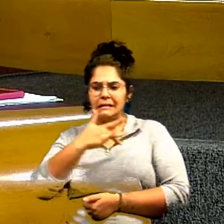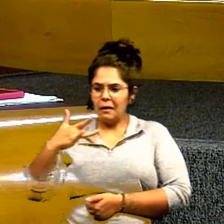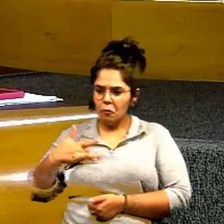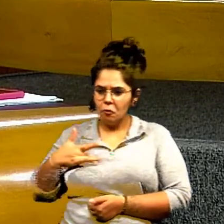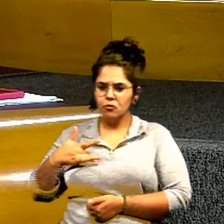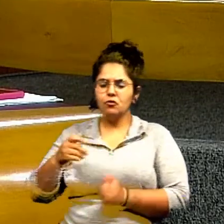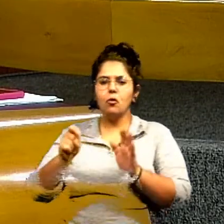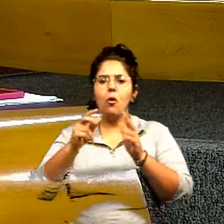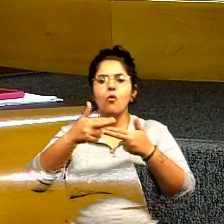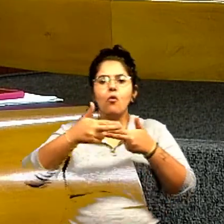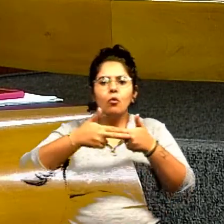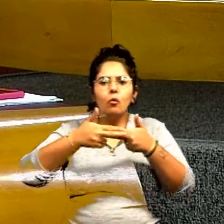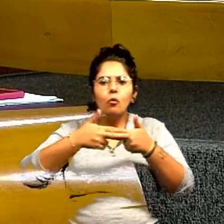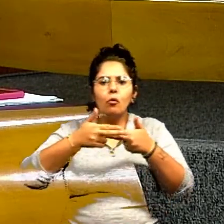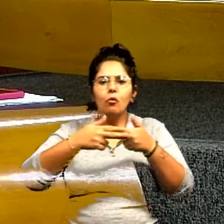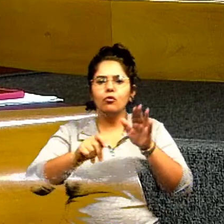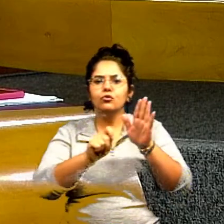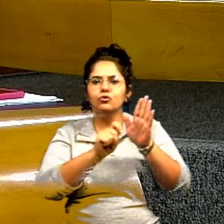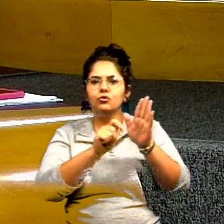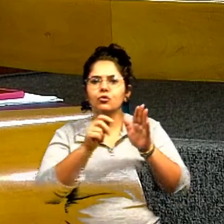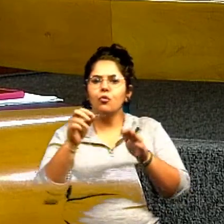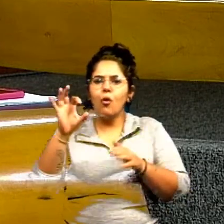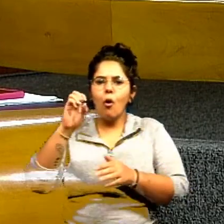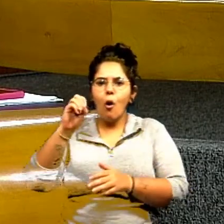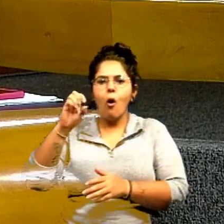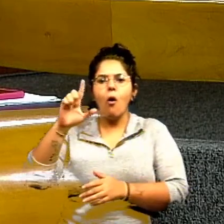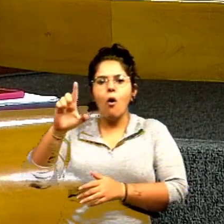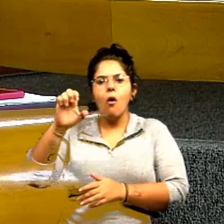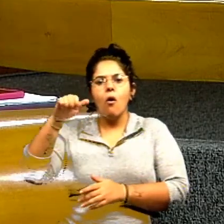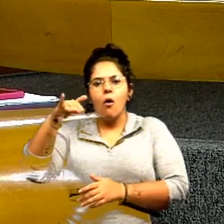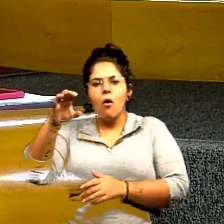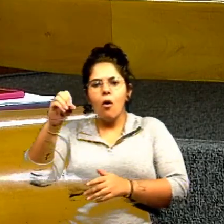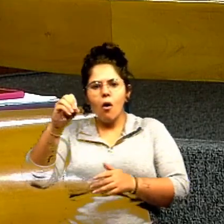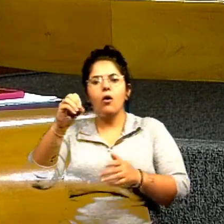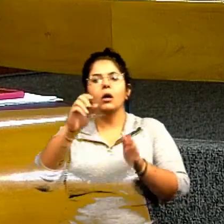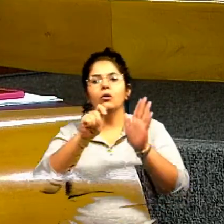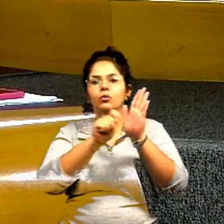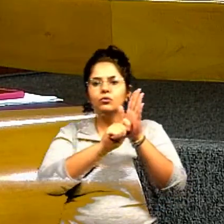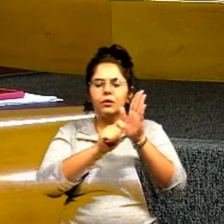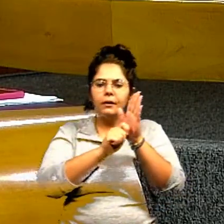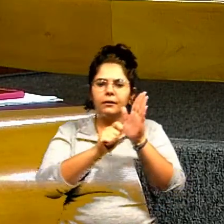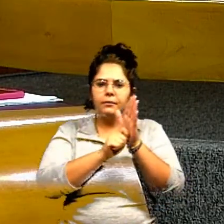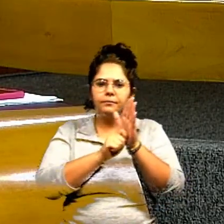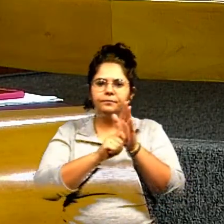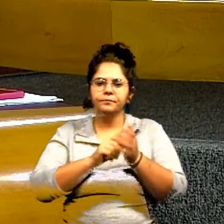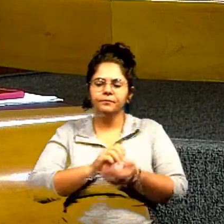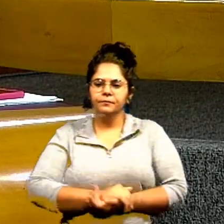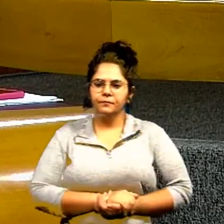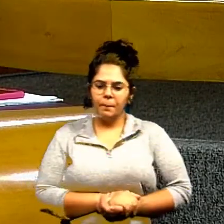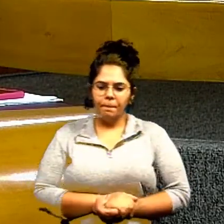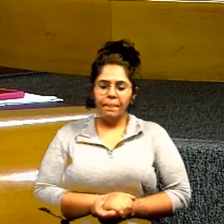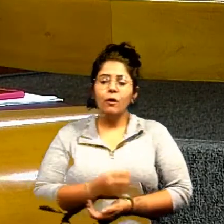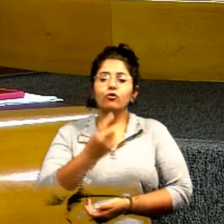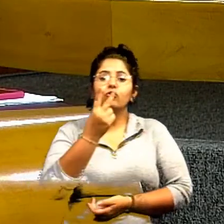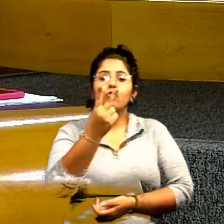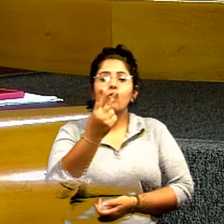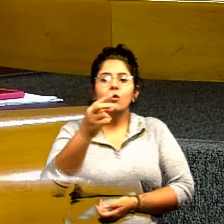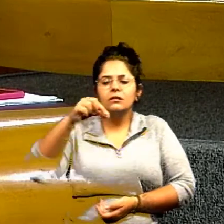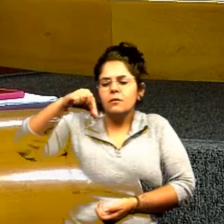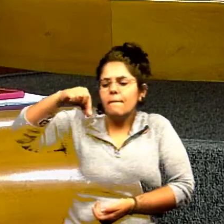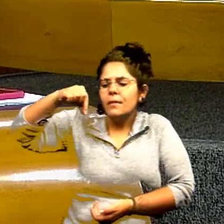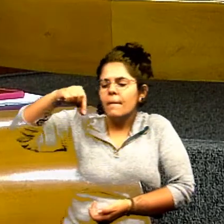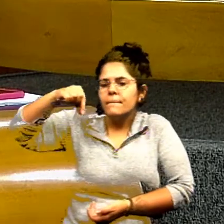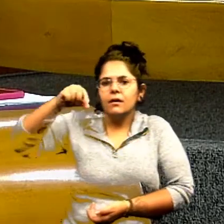financeiras judicializou ganhou e ela está recebendo tratamento adequado duas gotas ao